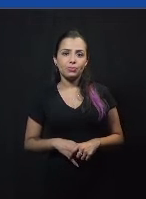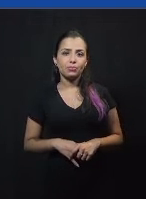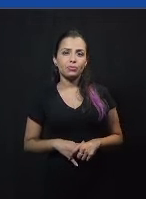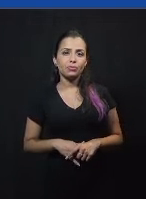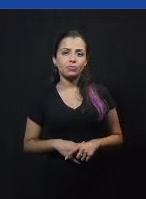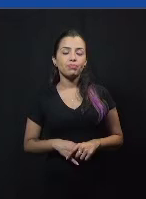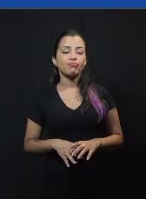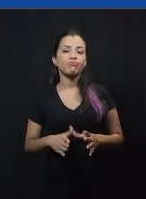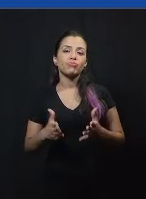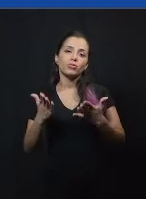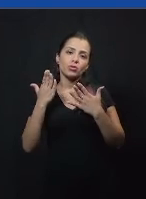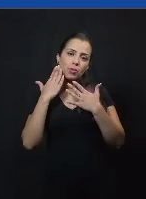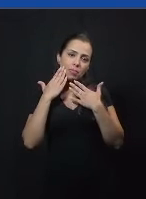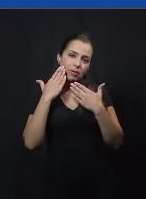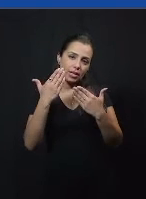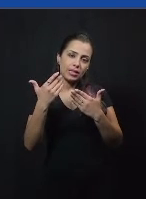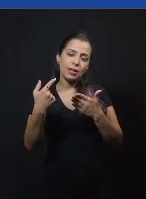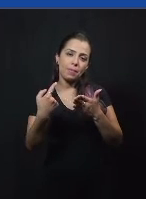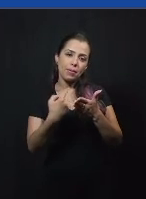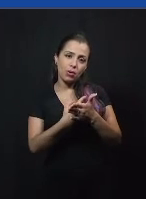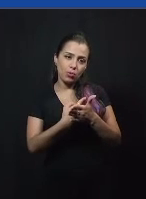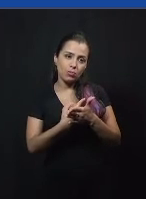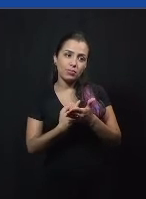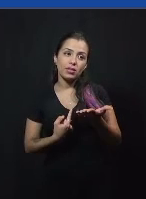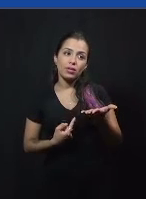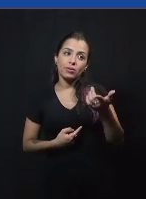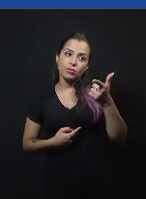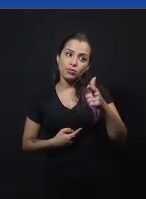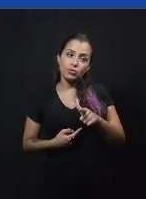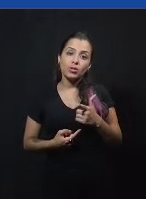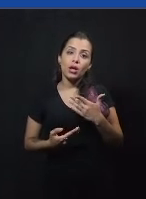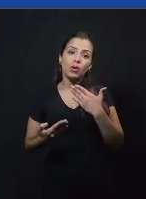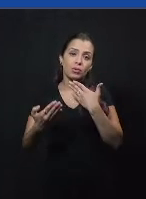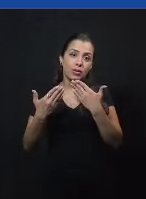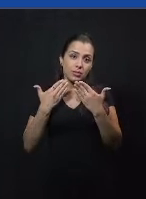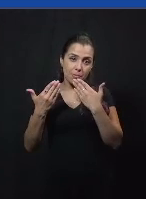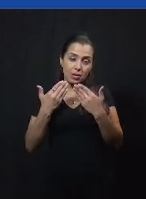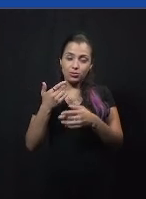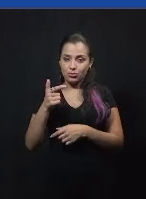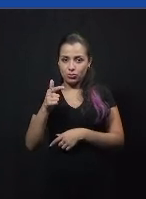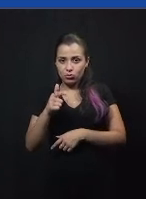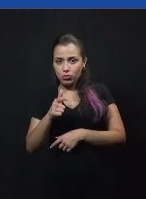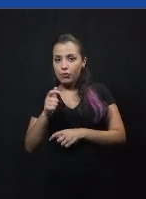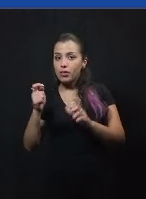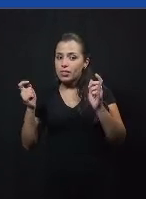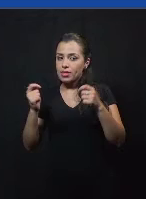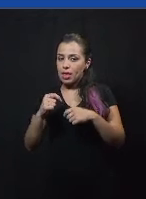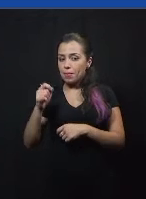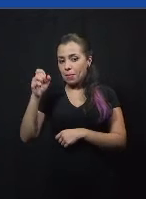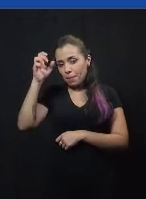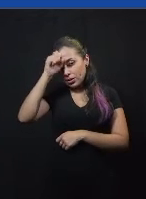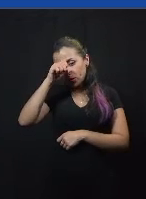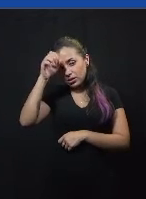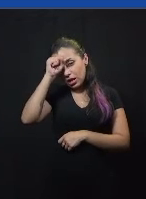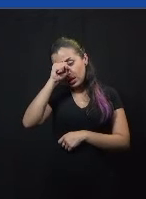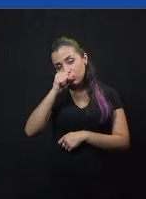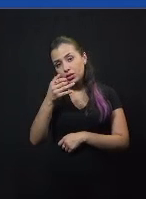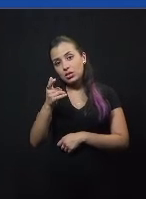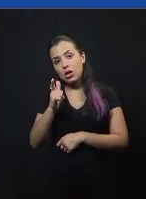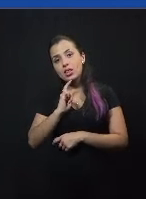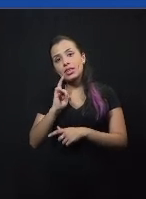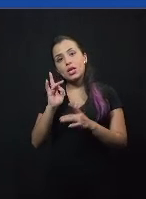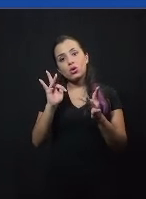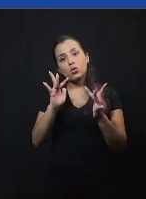e o debate, então, de novo, reforçando que ele pode servir como aprendizado, então, tendo o contato com informações